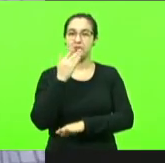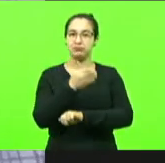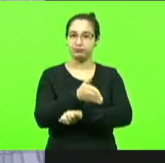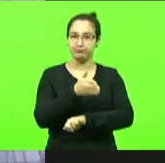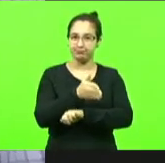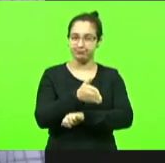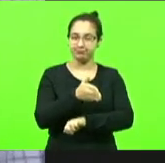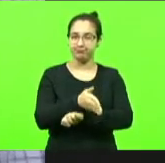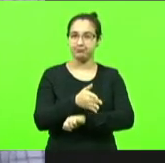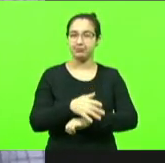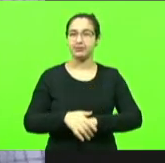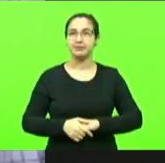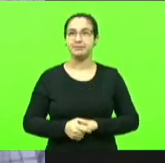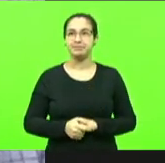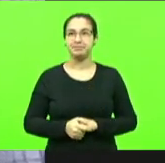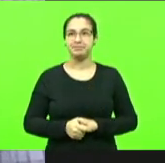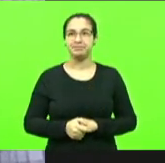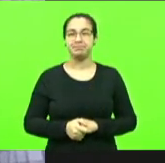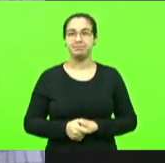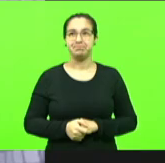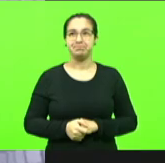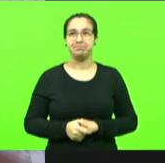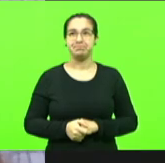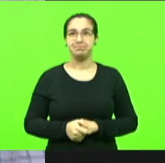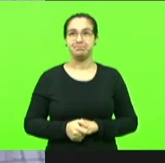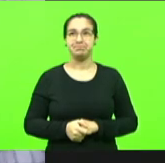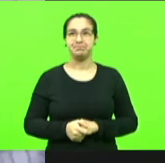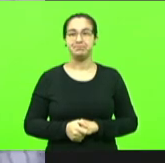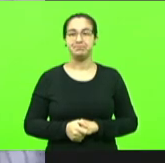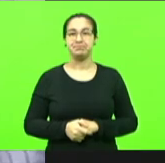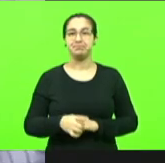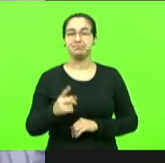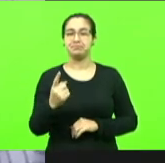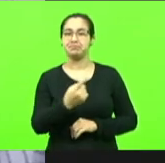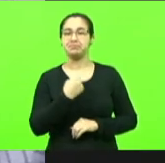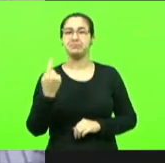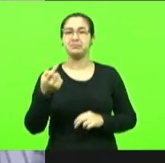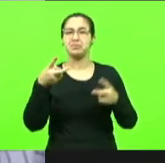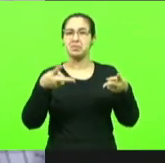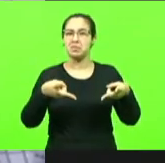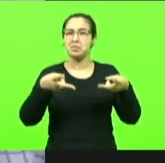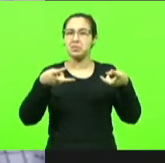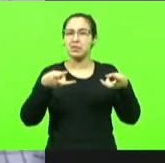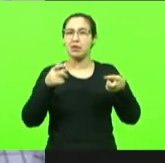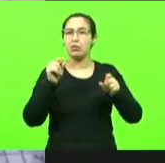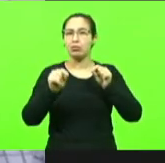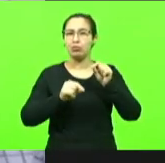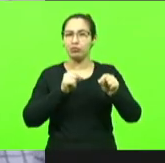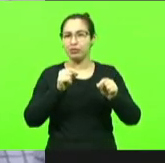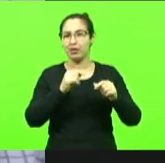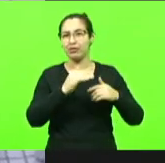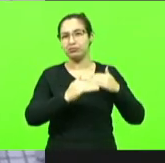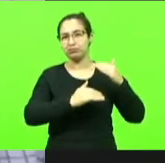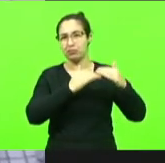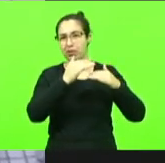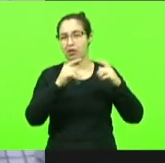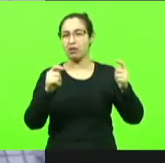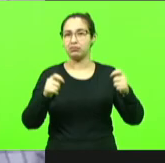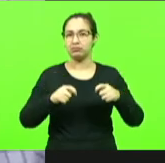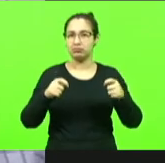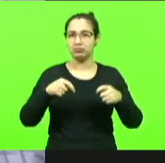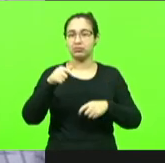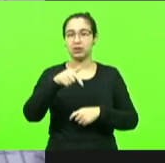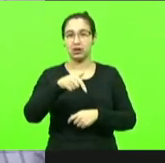e aonde deu para nós ver o potencial do cooperativismo em Santa